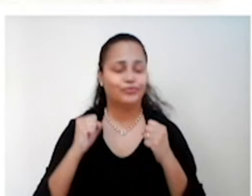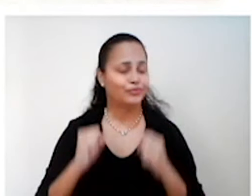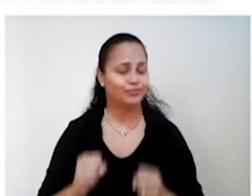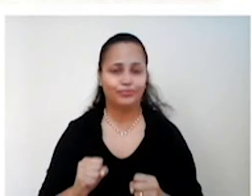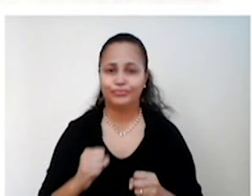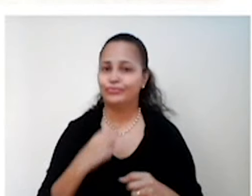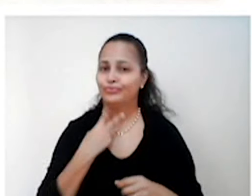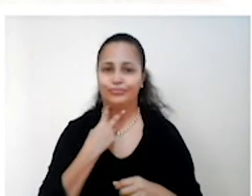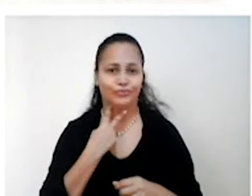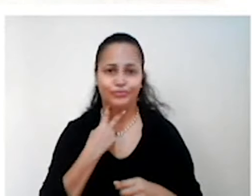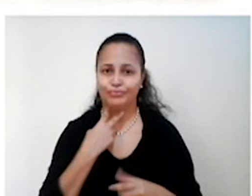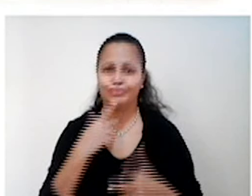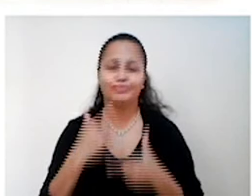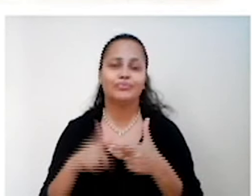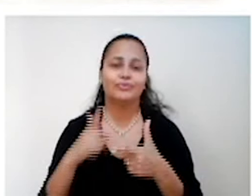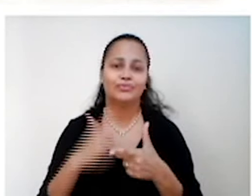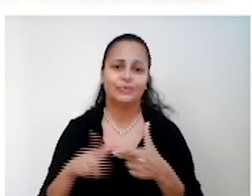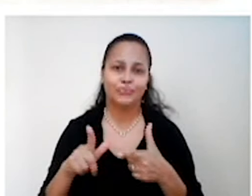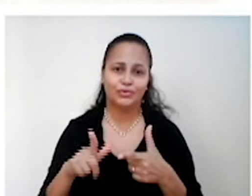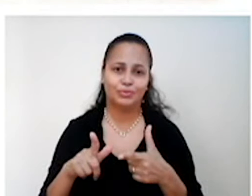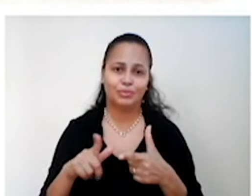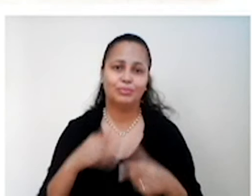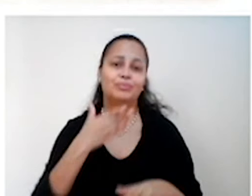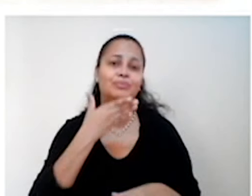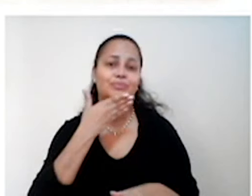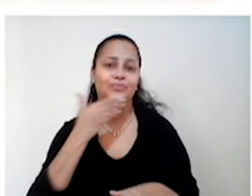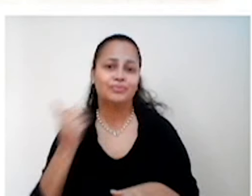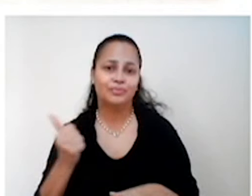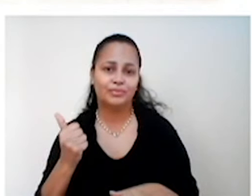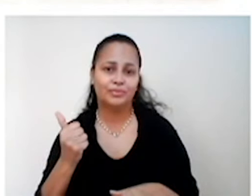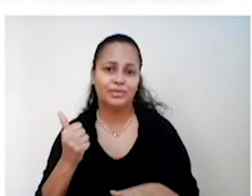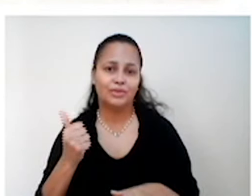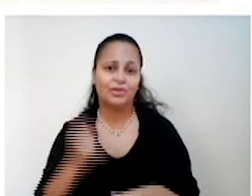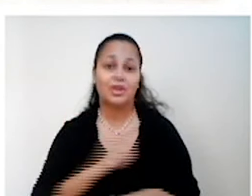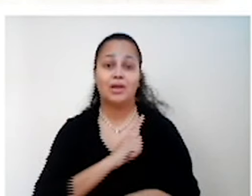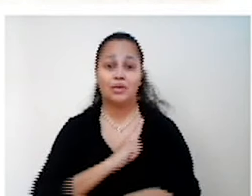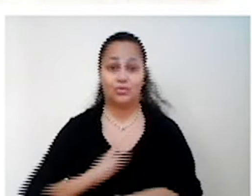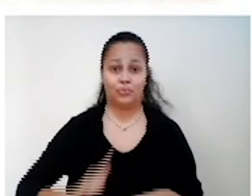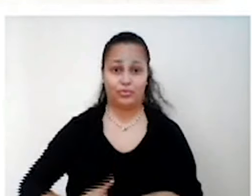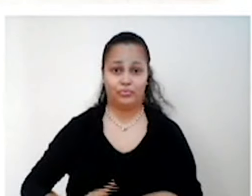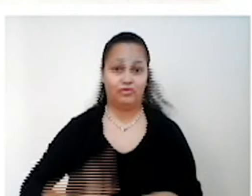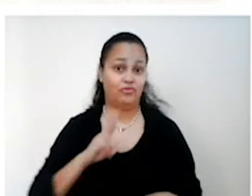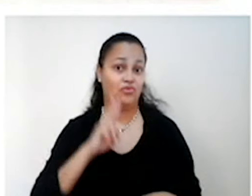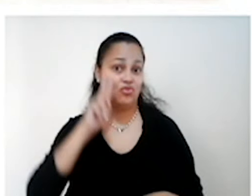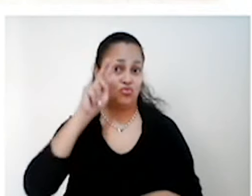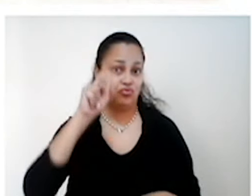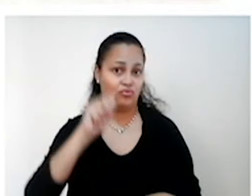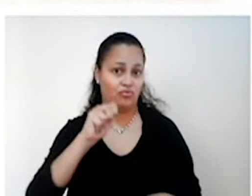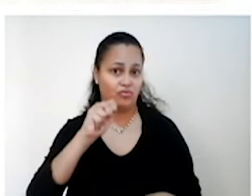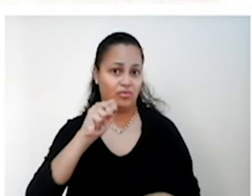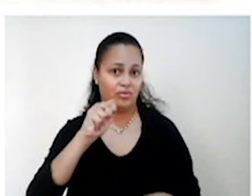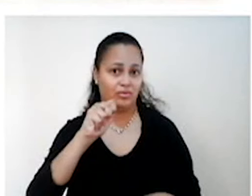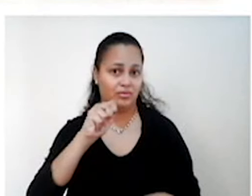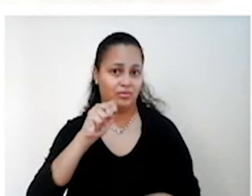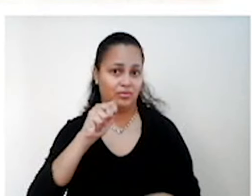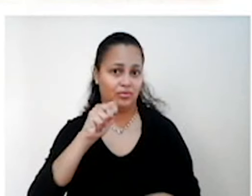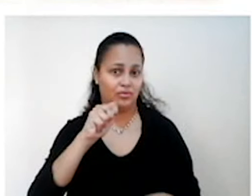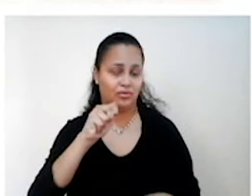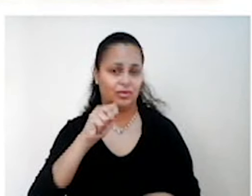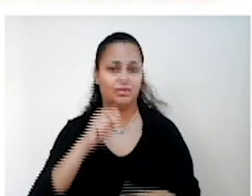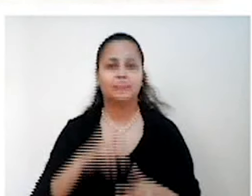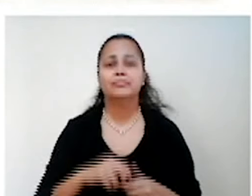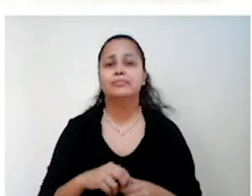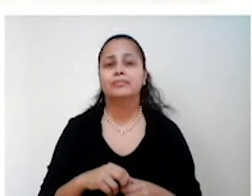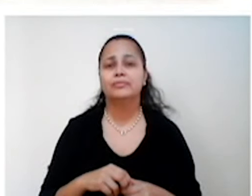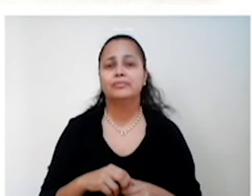Considerava o capitalismo um sistema adequado, desde que submetido a um governo forte que definisse as regras de seu funcionamento.